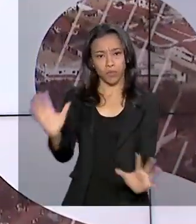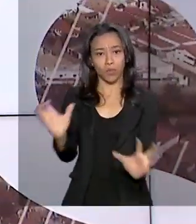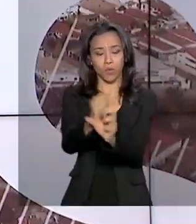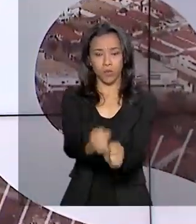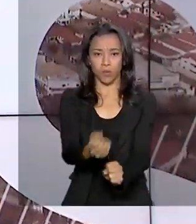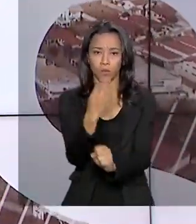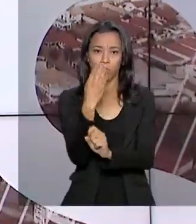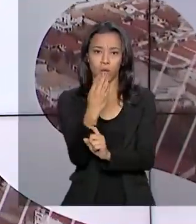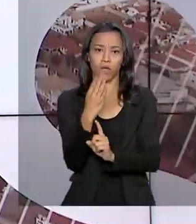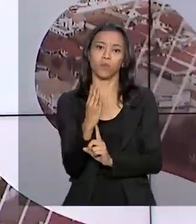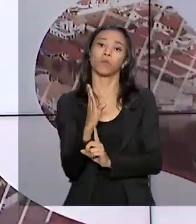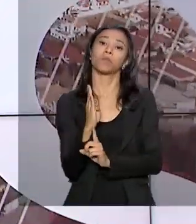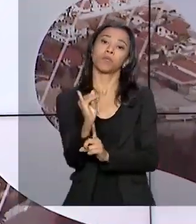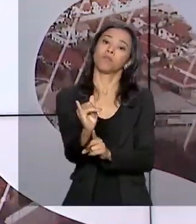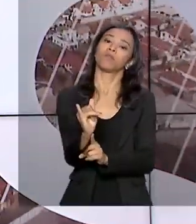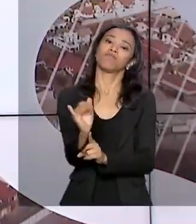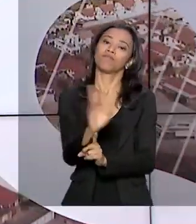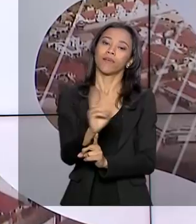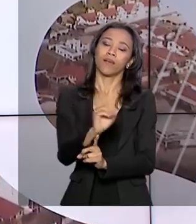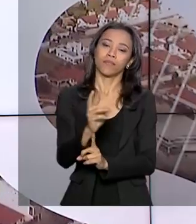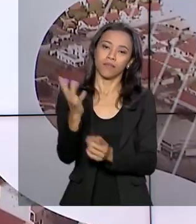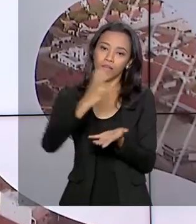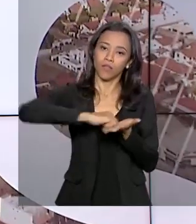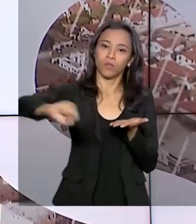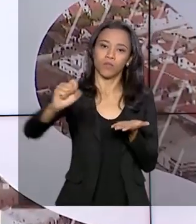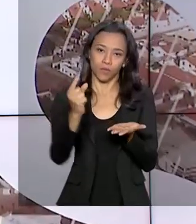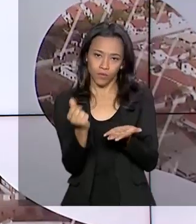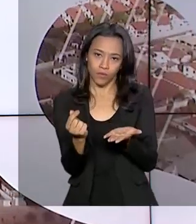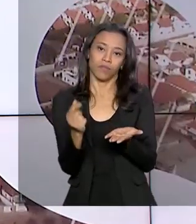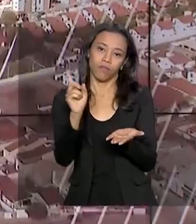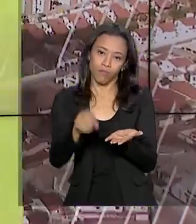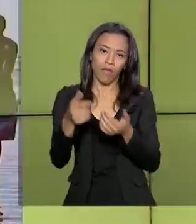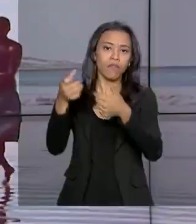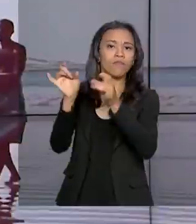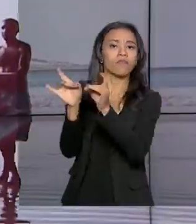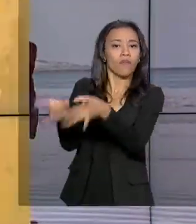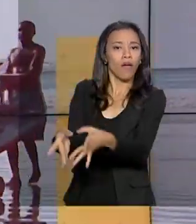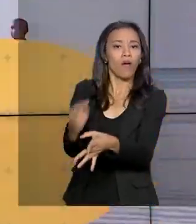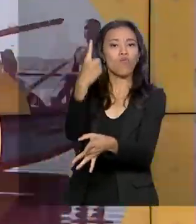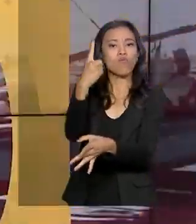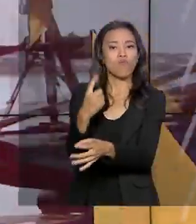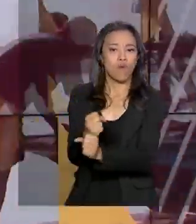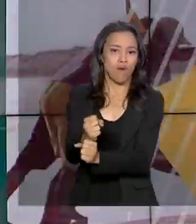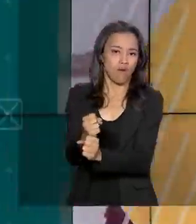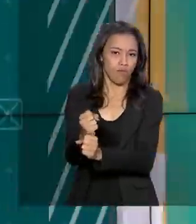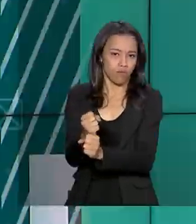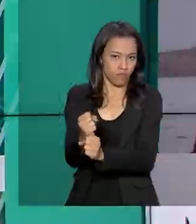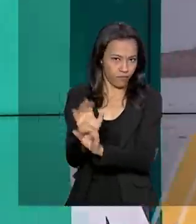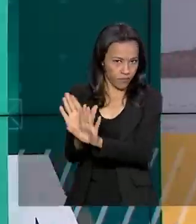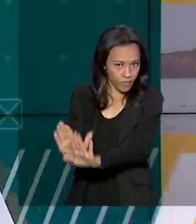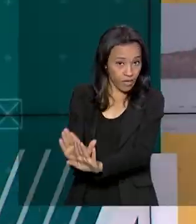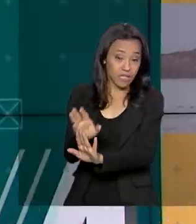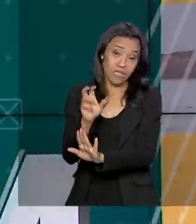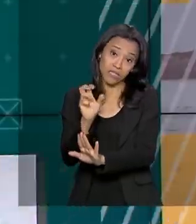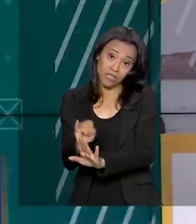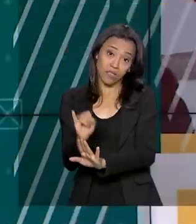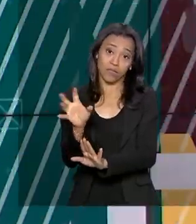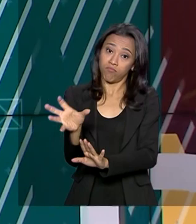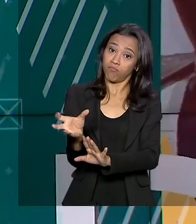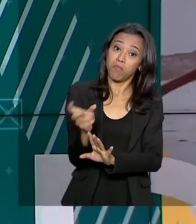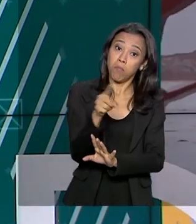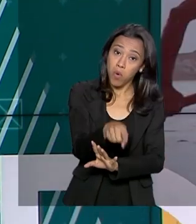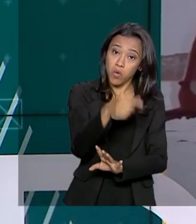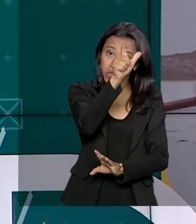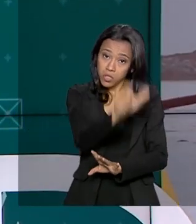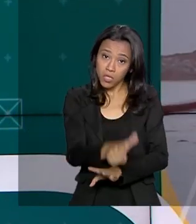quase 4 bilhões de reais. A restituição ficará disponível no banco durante um ano. Caso o valor não seja acreditado, o contribuinte pode